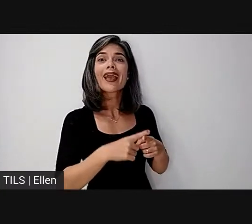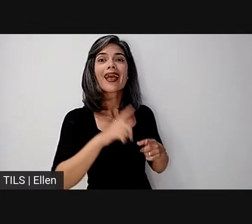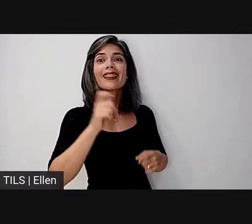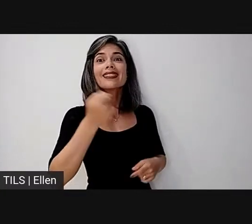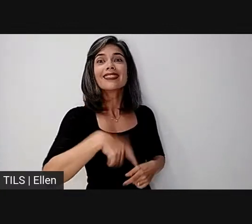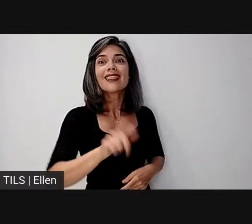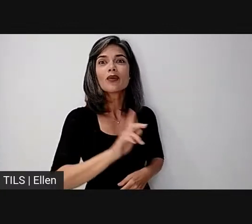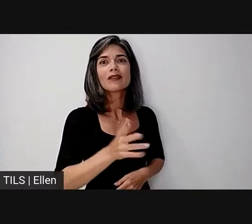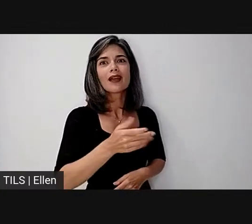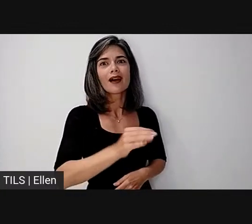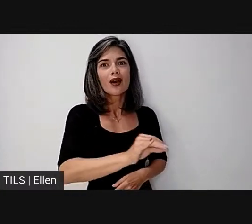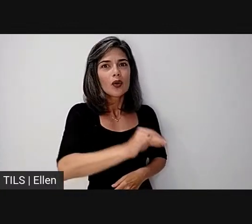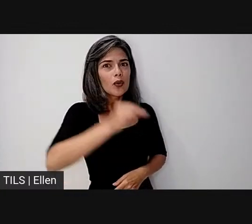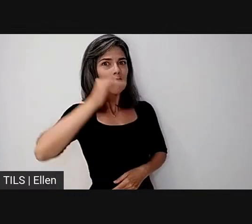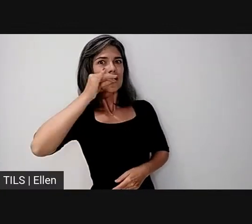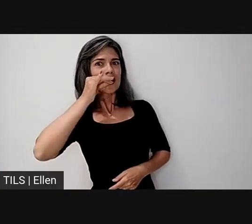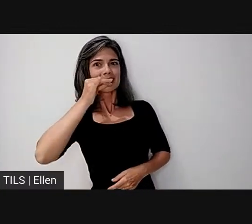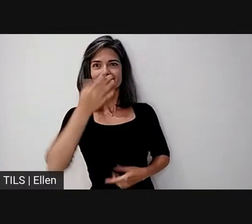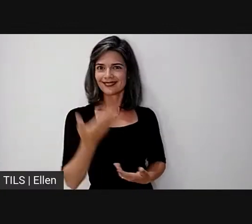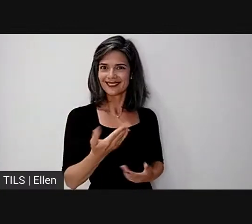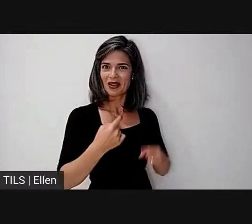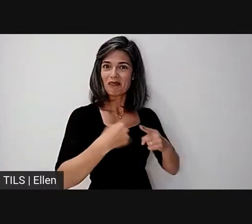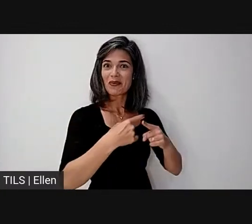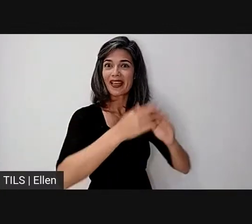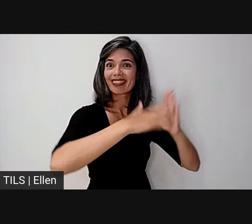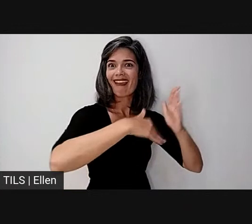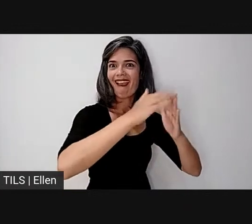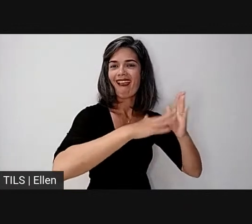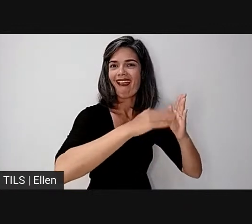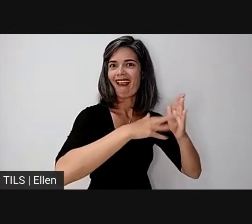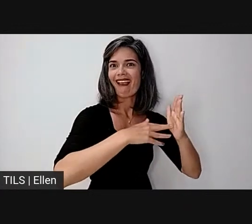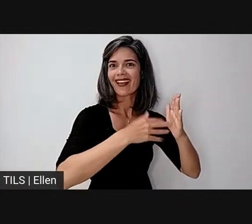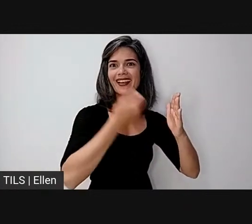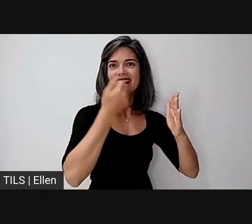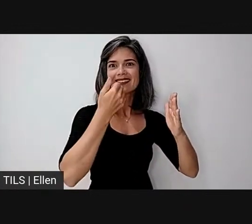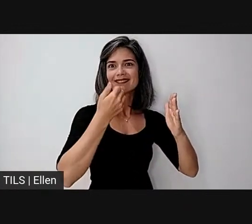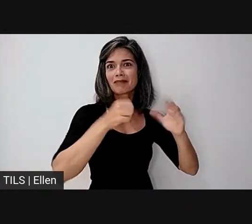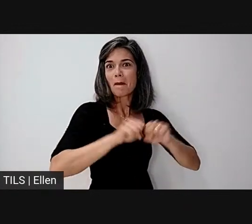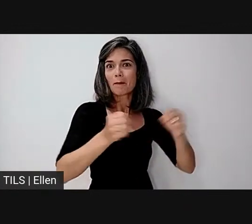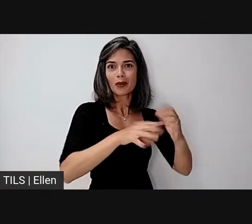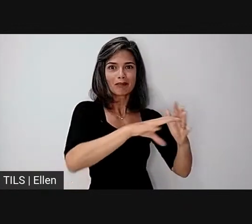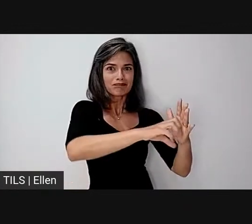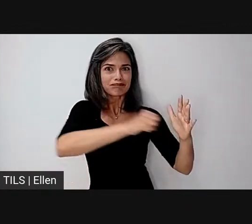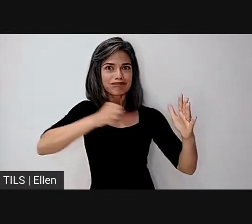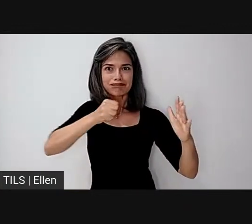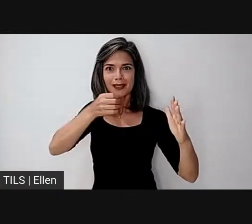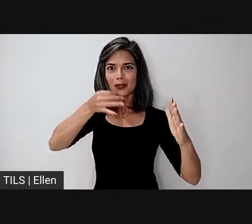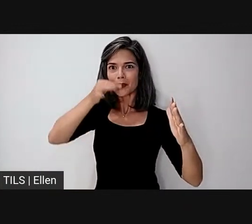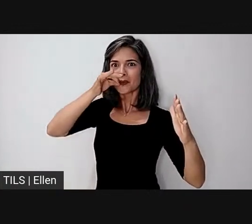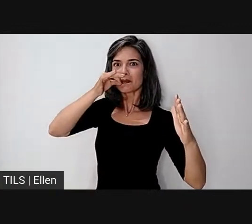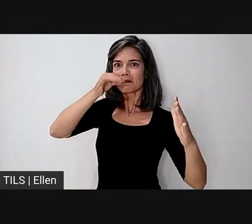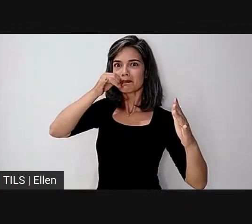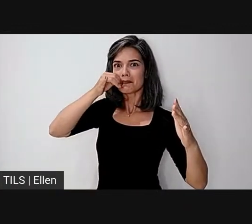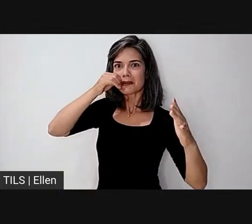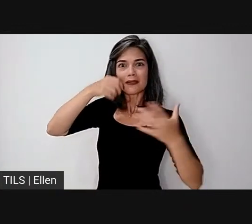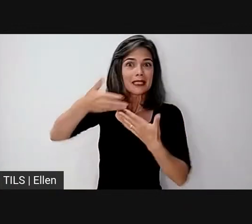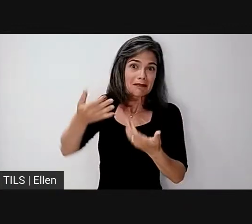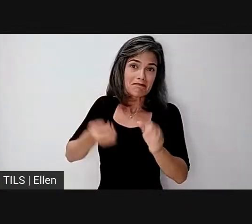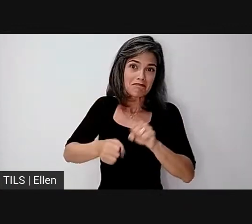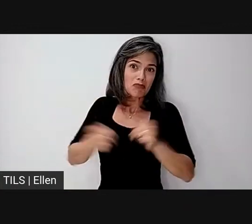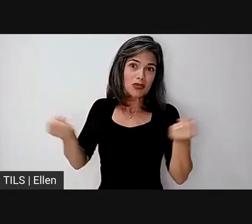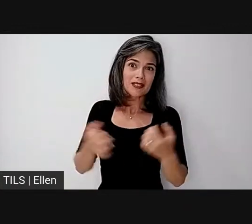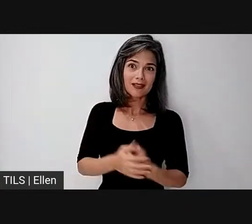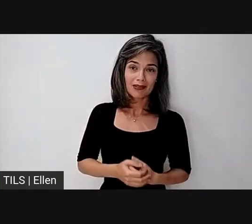por ele. Então, por vezes, nós olhamos para o que nós estamos fazendo nesse período de pandemia e